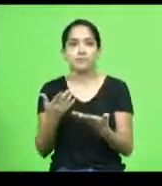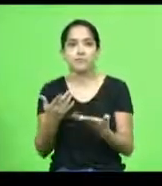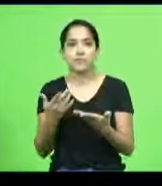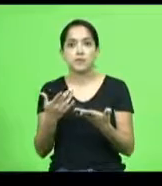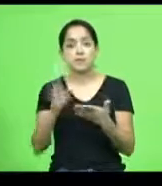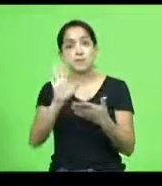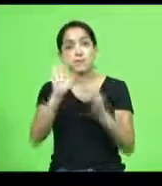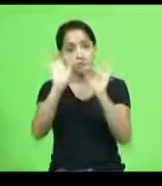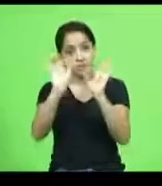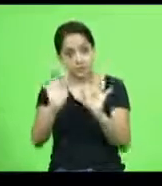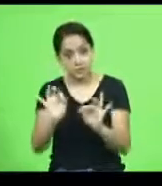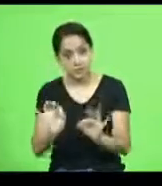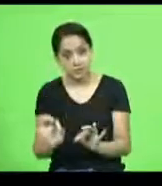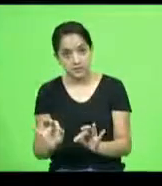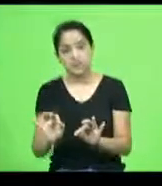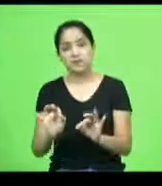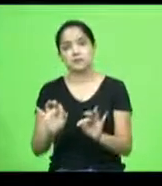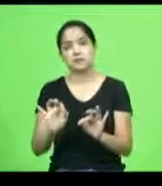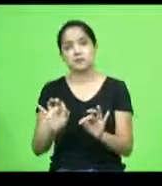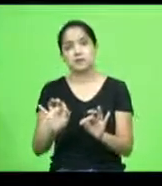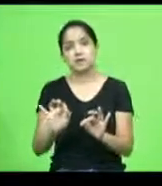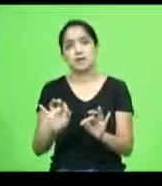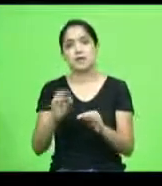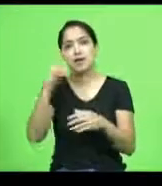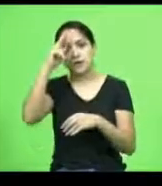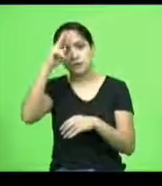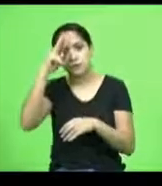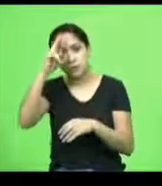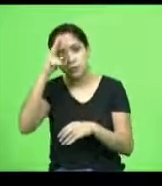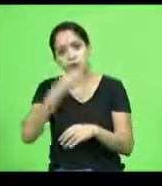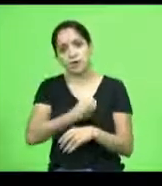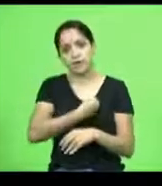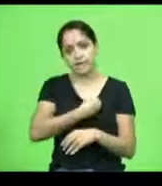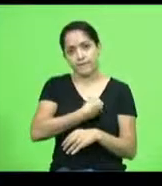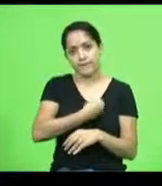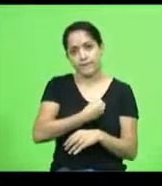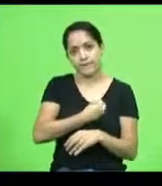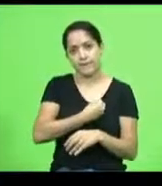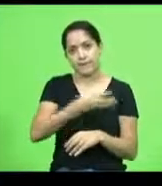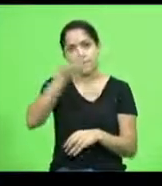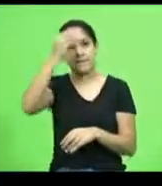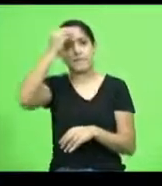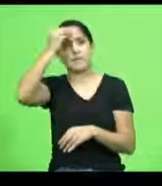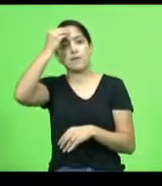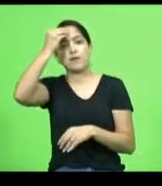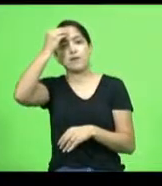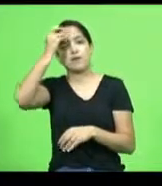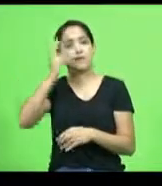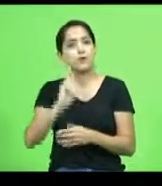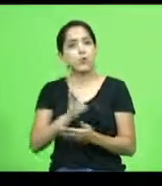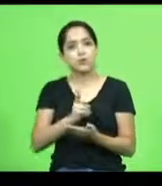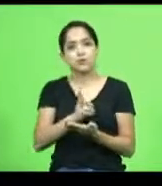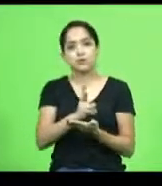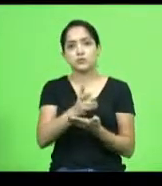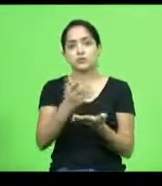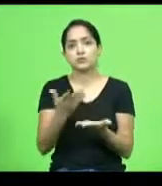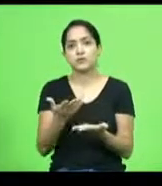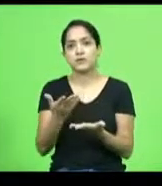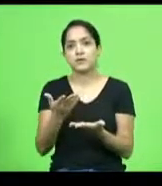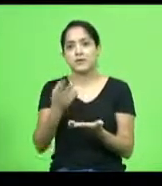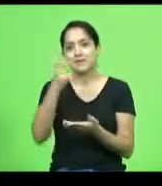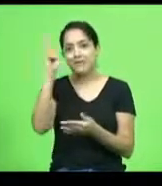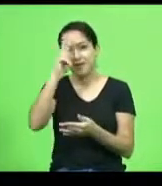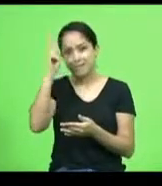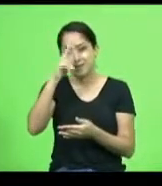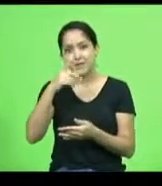certeza que o legado a história a vida a memória está viva você me fez lembrar do meu pai